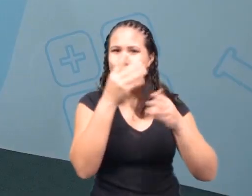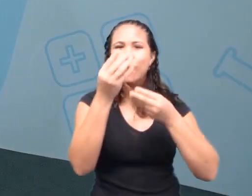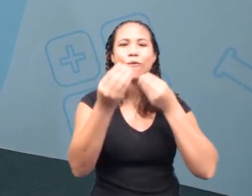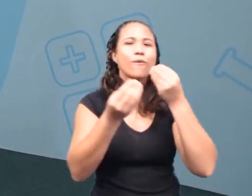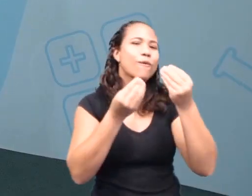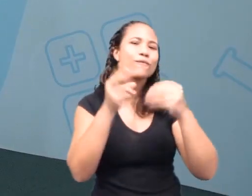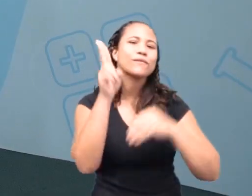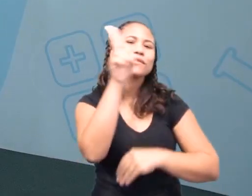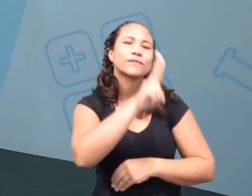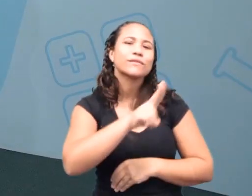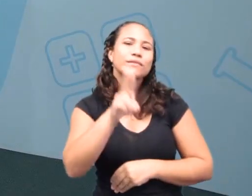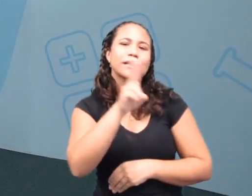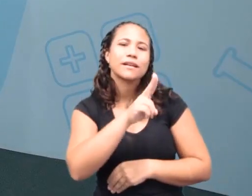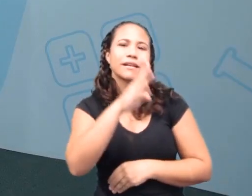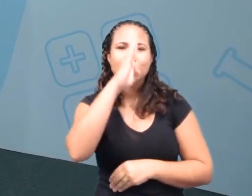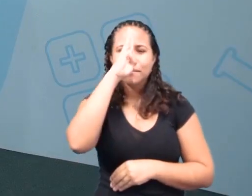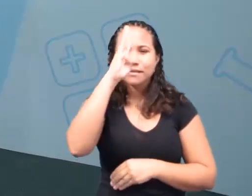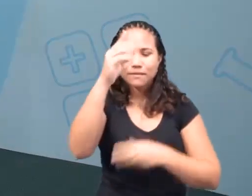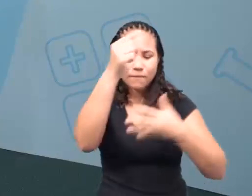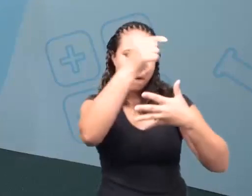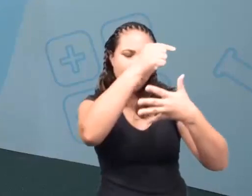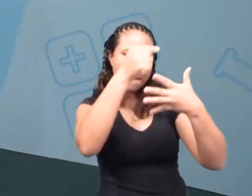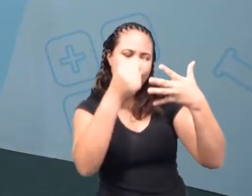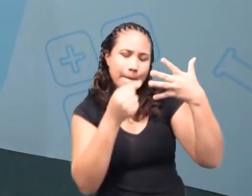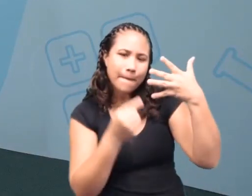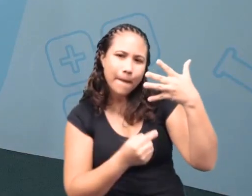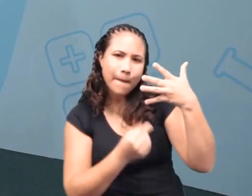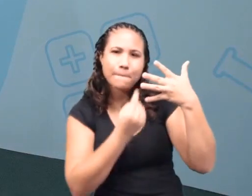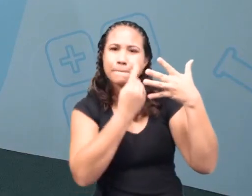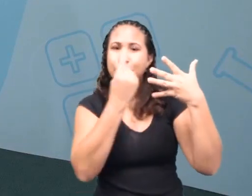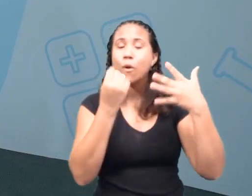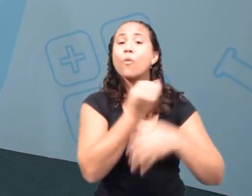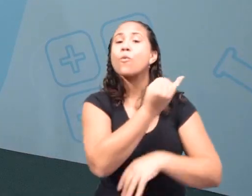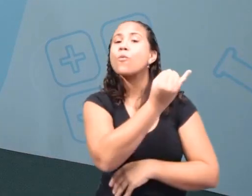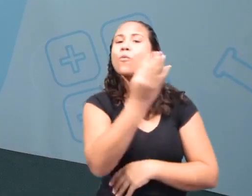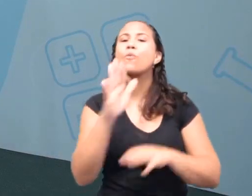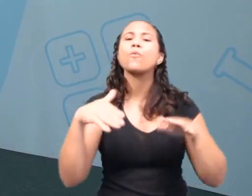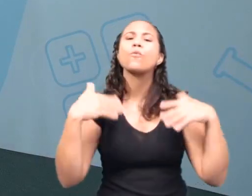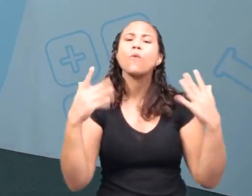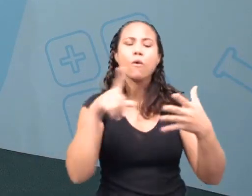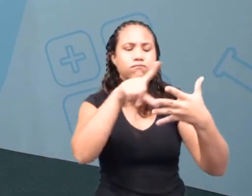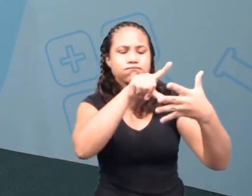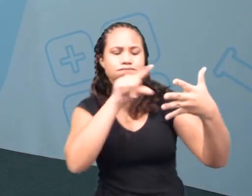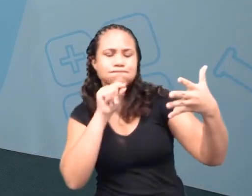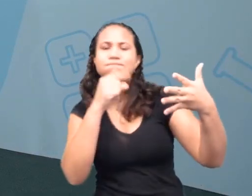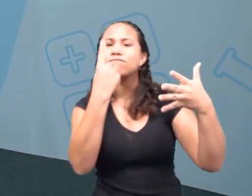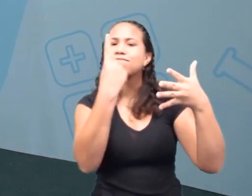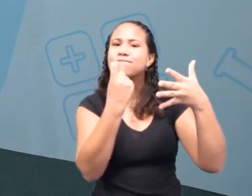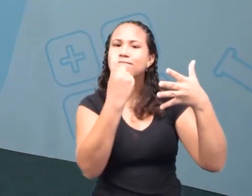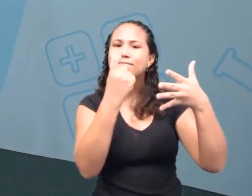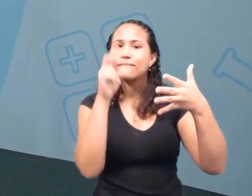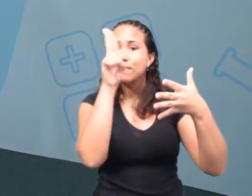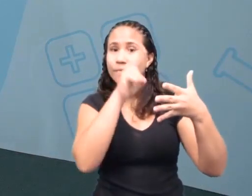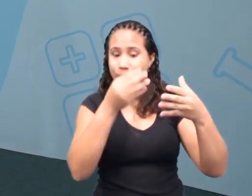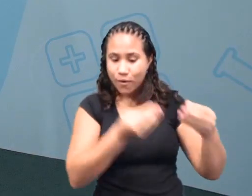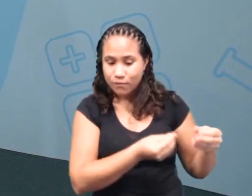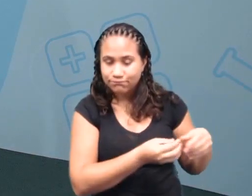princípios que a gente utilizou, que a gente viu, você utilizaria para